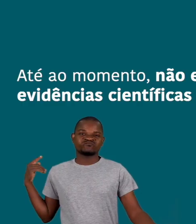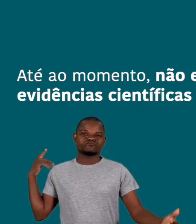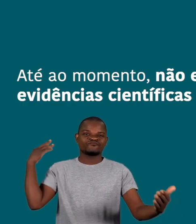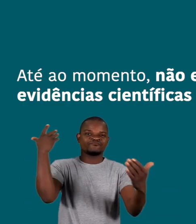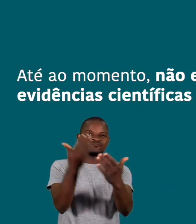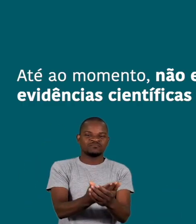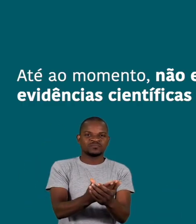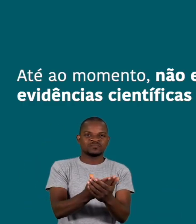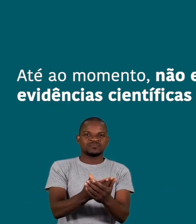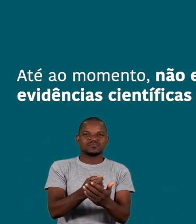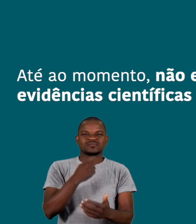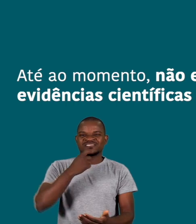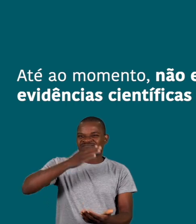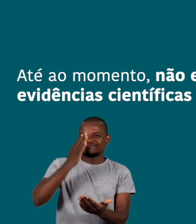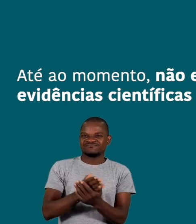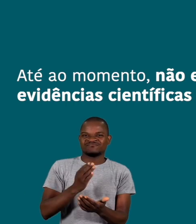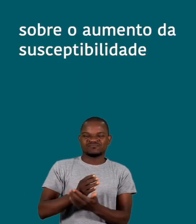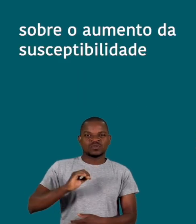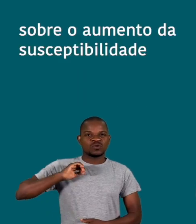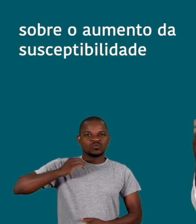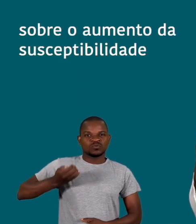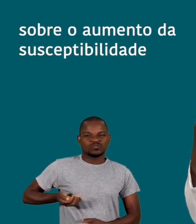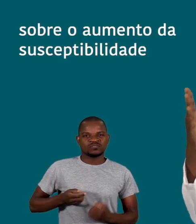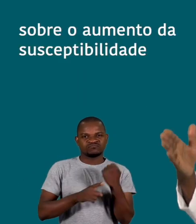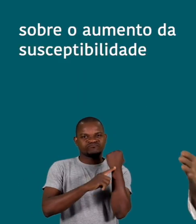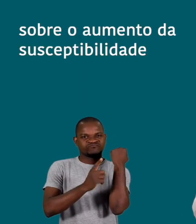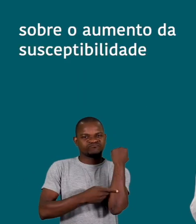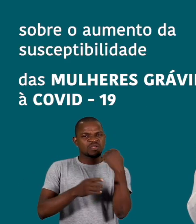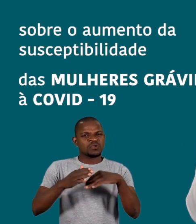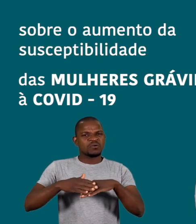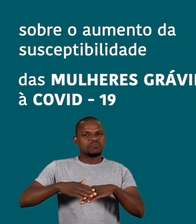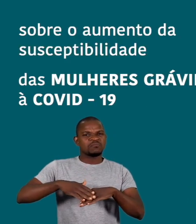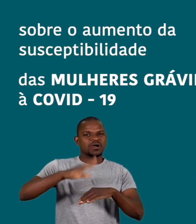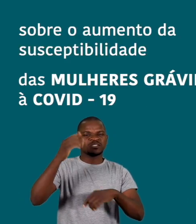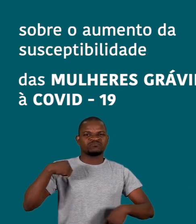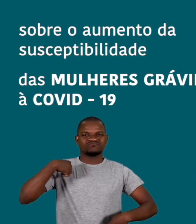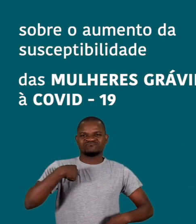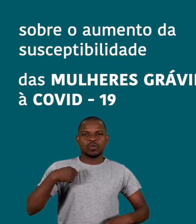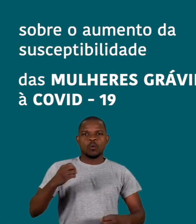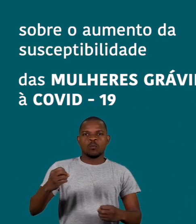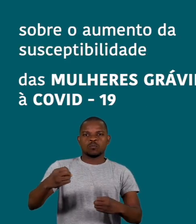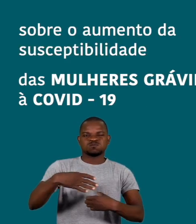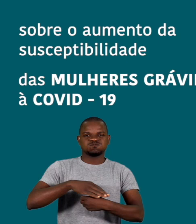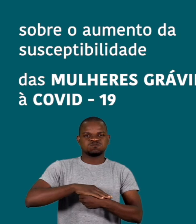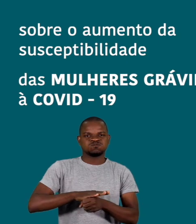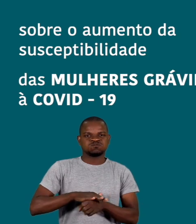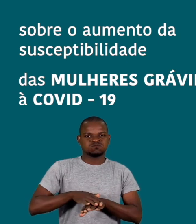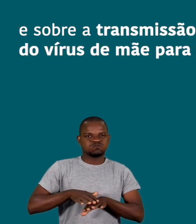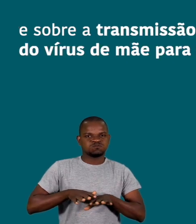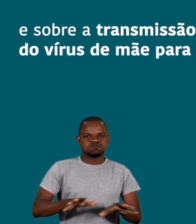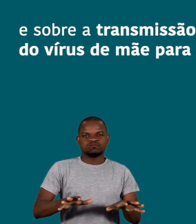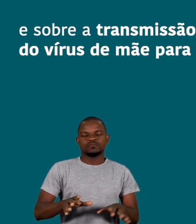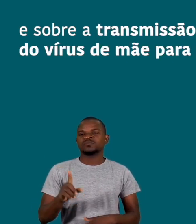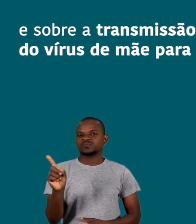Até o momento, não existem evidências científicas sobre o aumento da sustentabilidade das mulheres grávidas à Covid-19